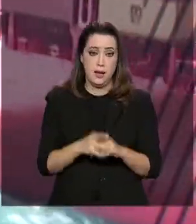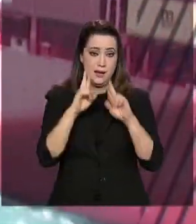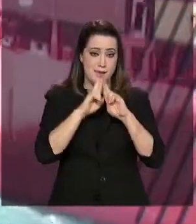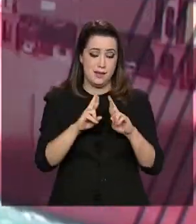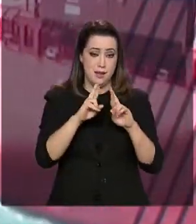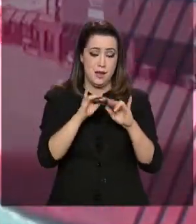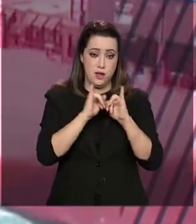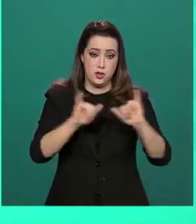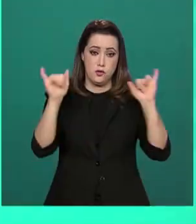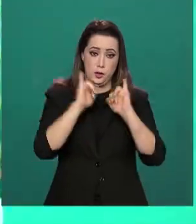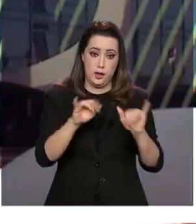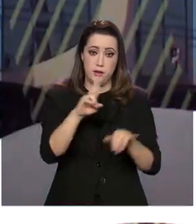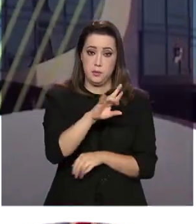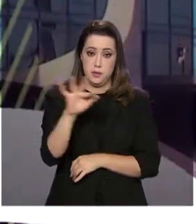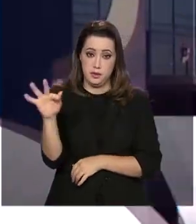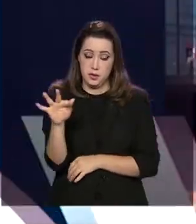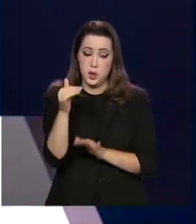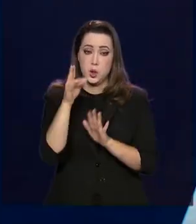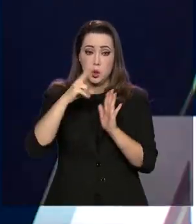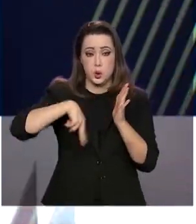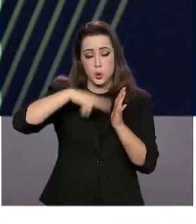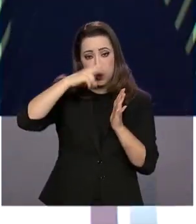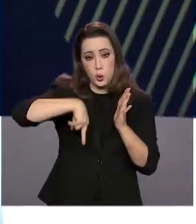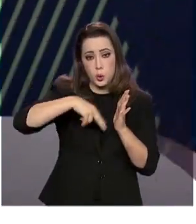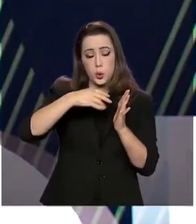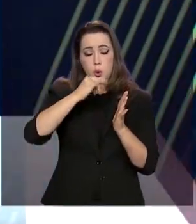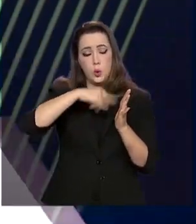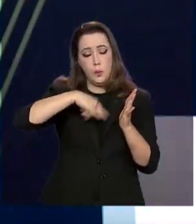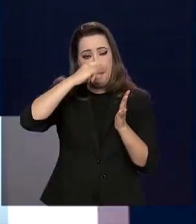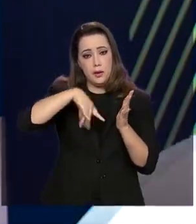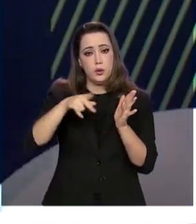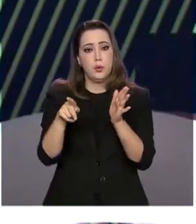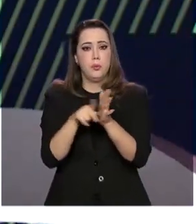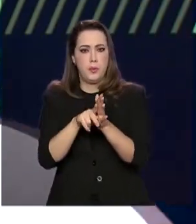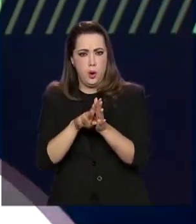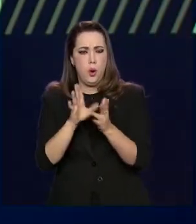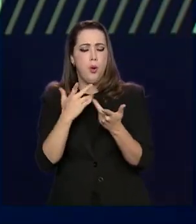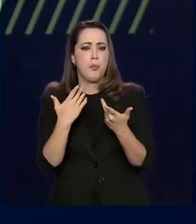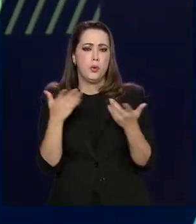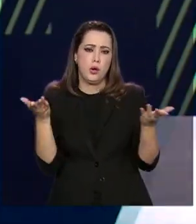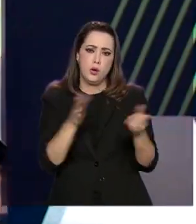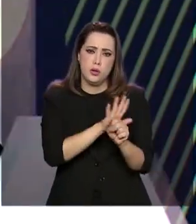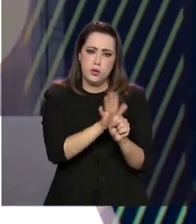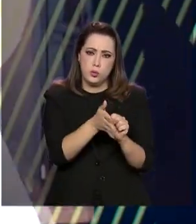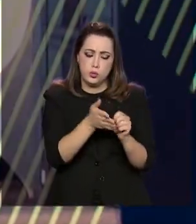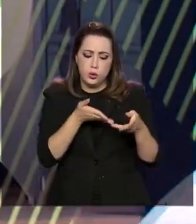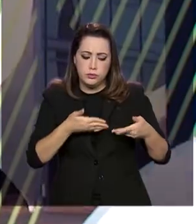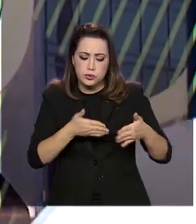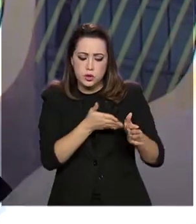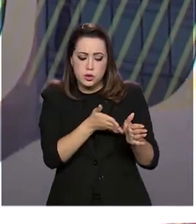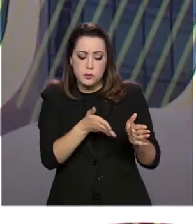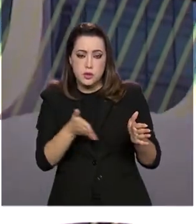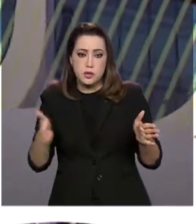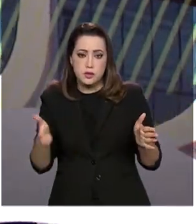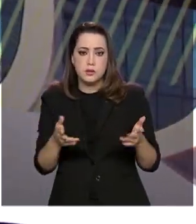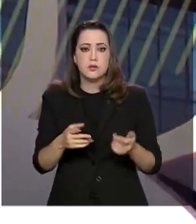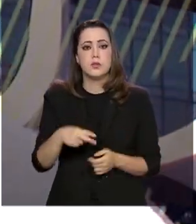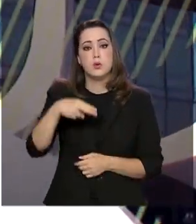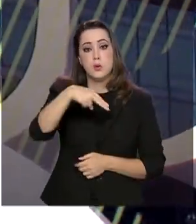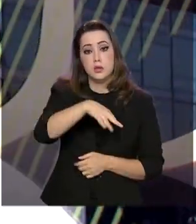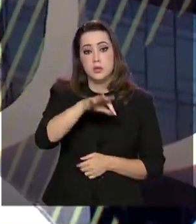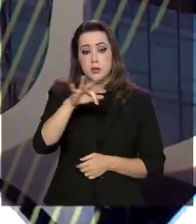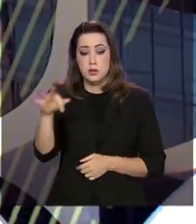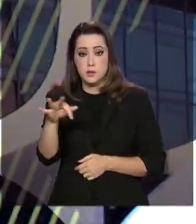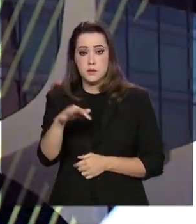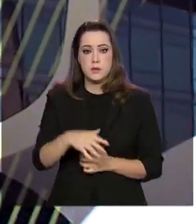divulgados pela Receita Federal no boletim Impactos da Covid-19, que monitora as vendas captadas com as notas